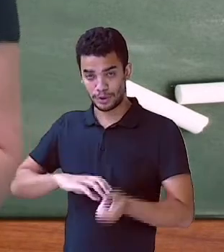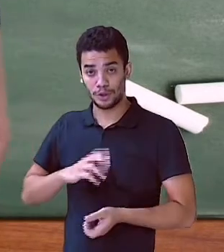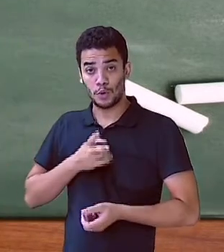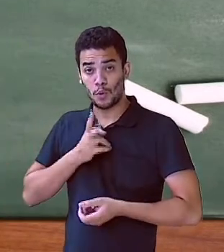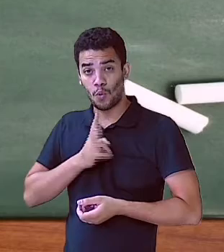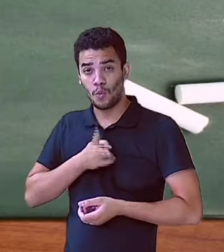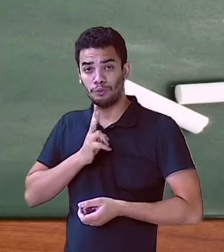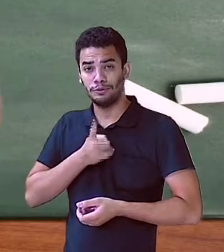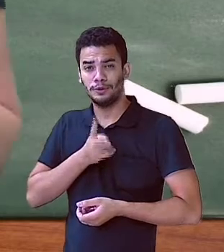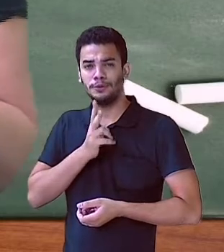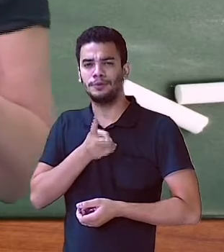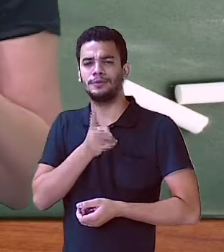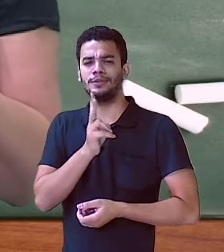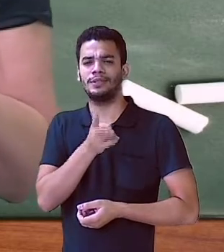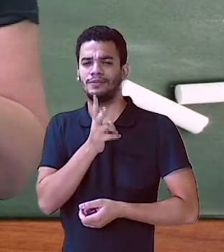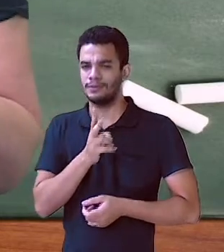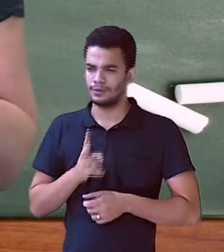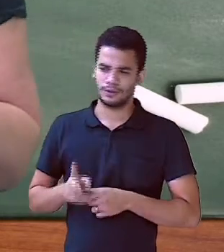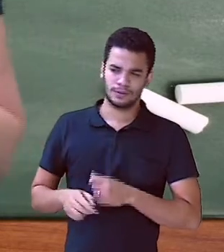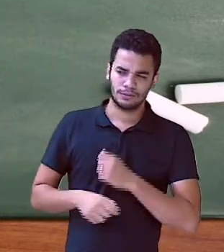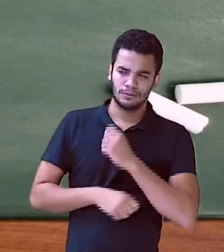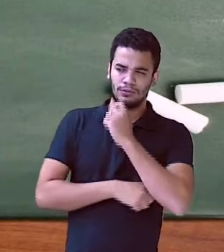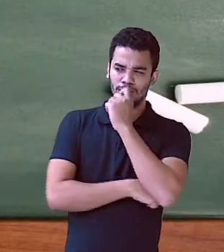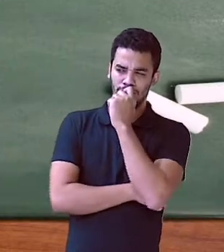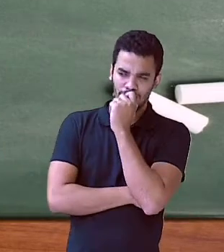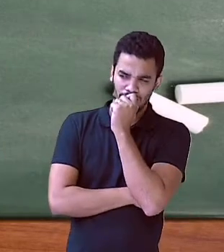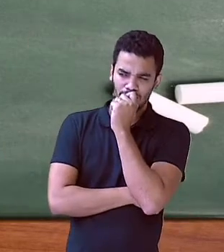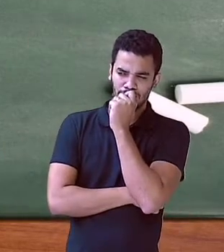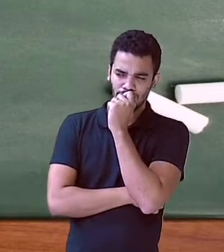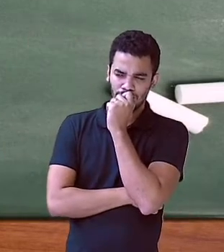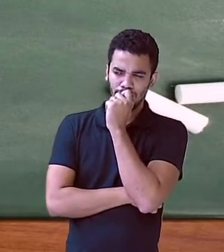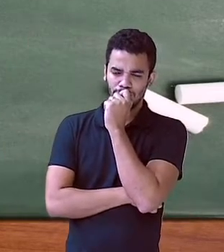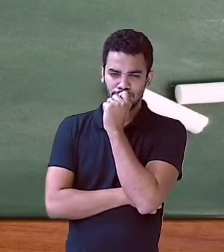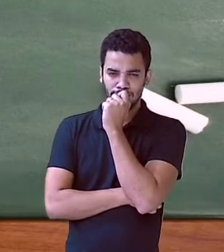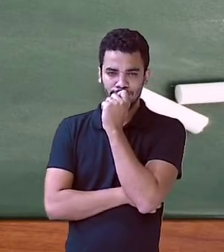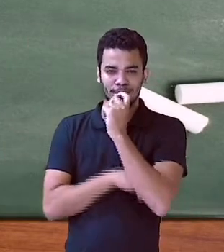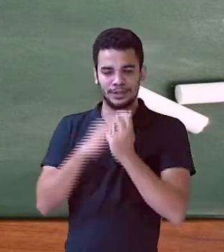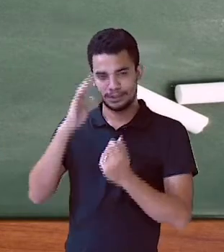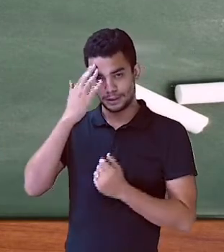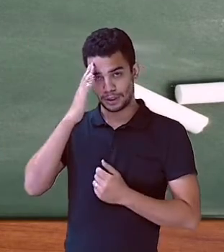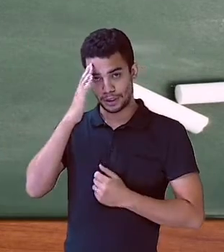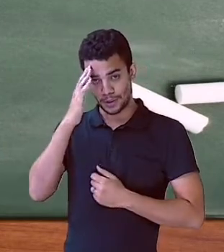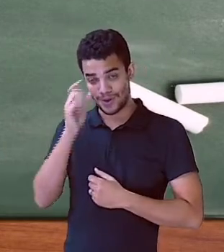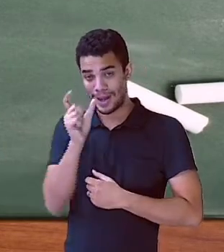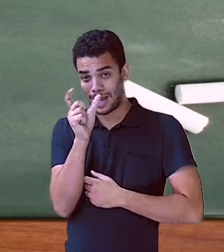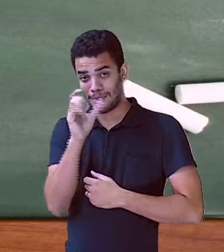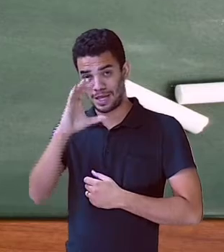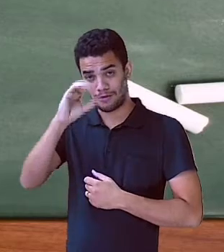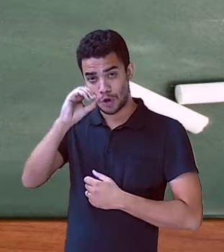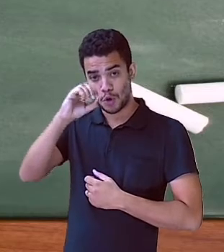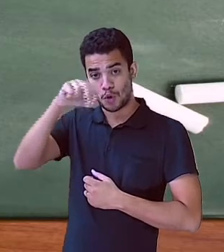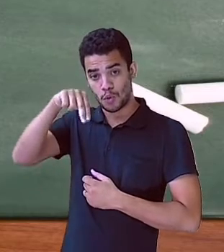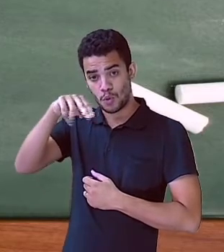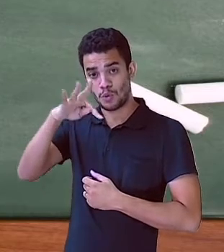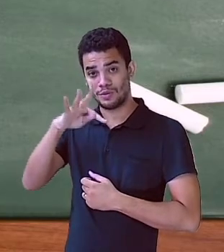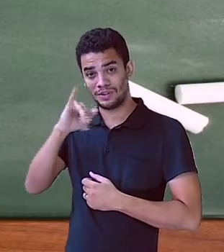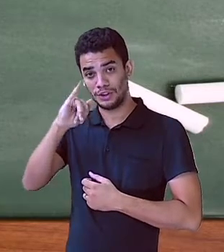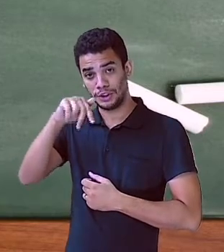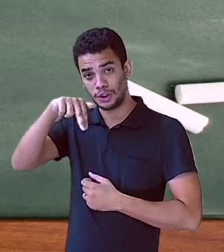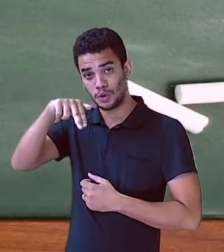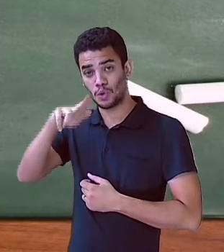Percebam aí, então, que nós temos novamente, continuava, que é o verbo de ligação, e